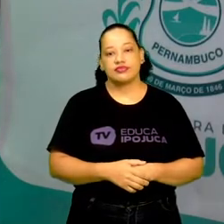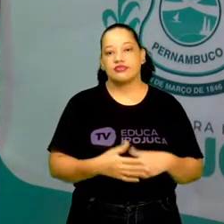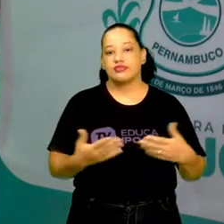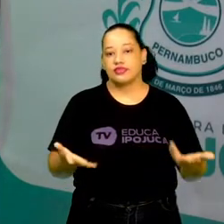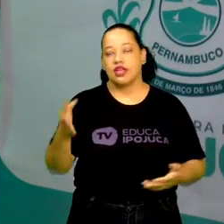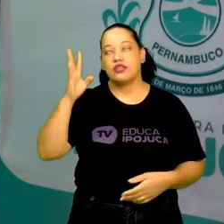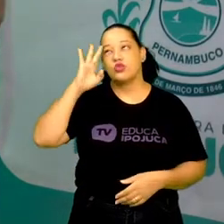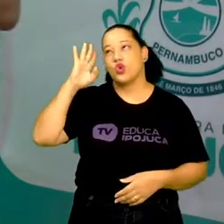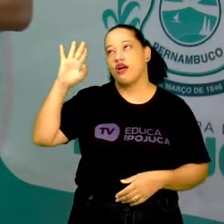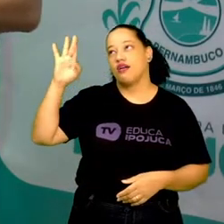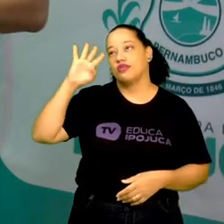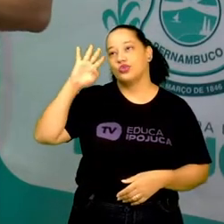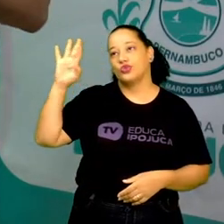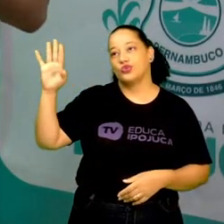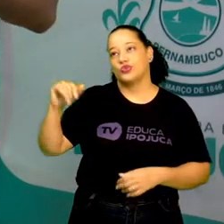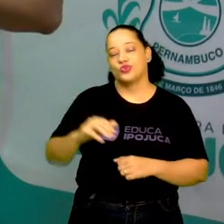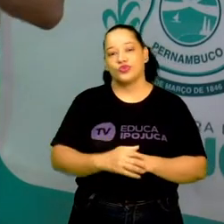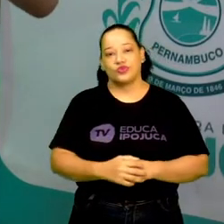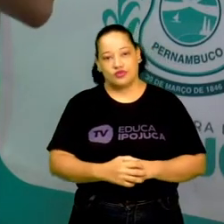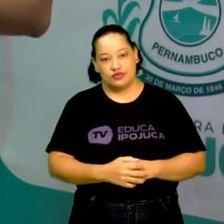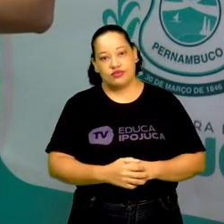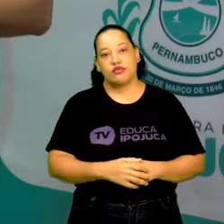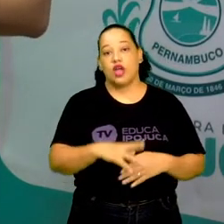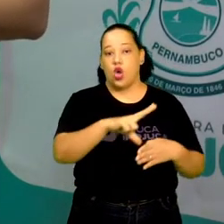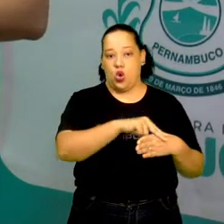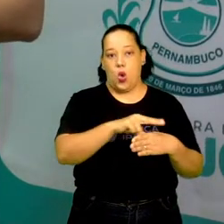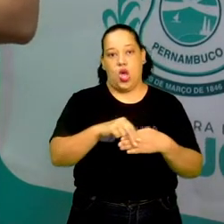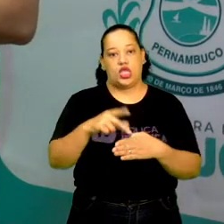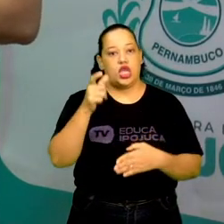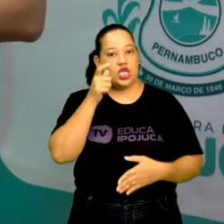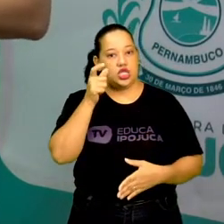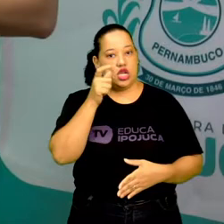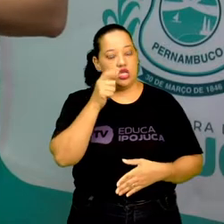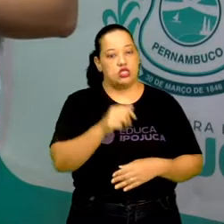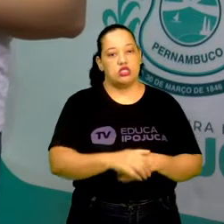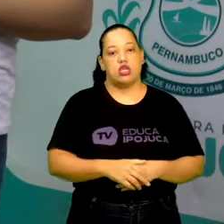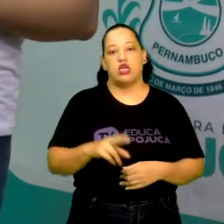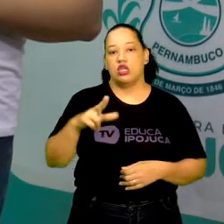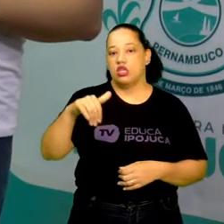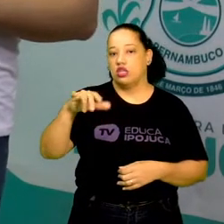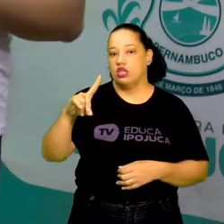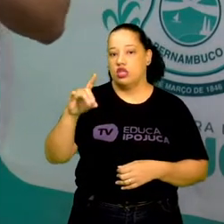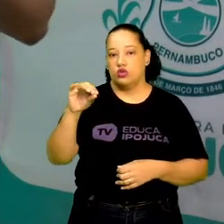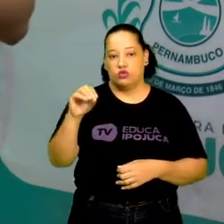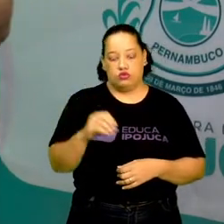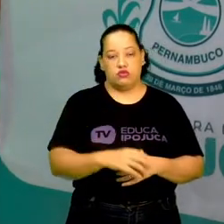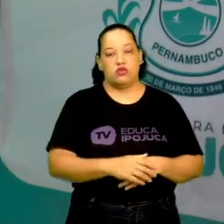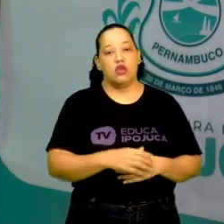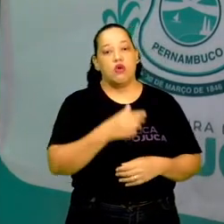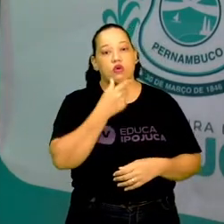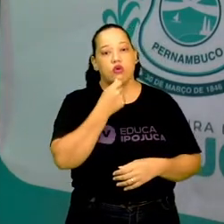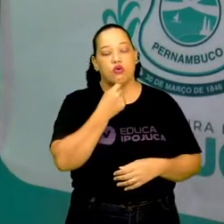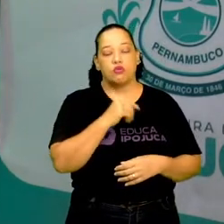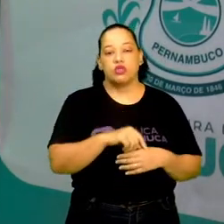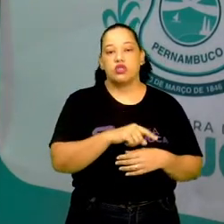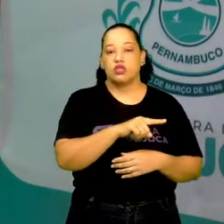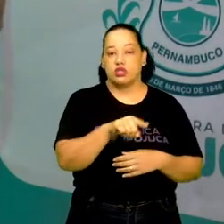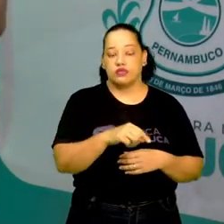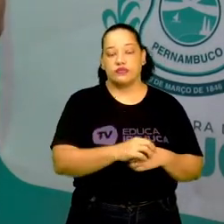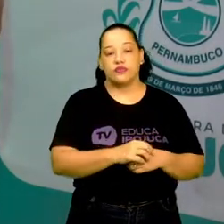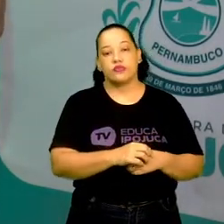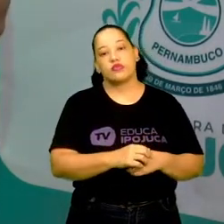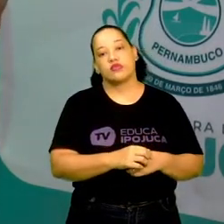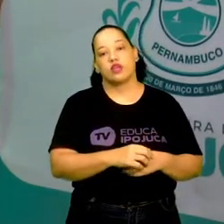Sonhador. Esse é um cordel muito interessante de Nildo Cordel. Como a literatura de Cordel, ela